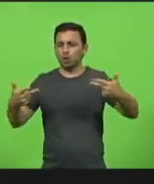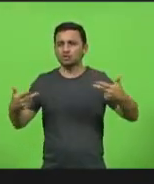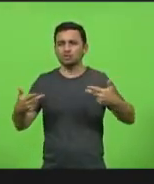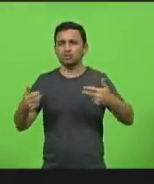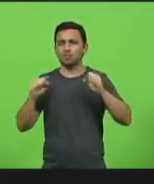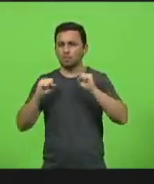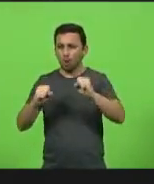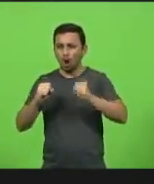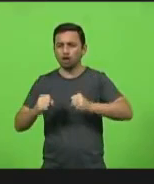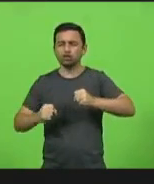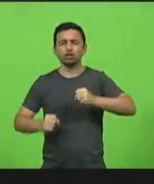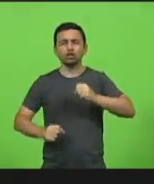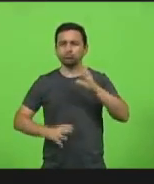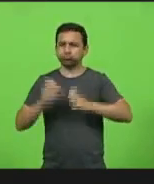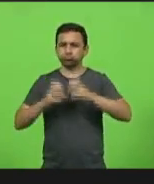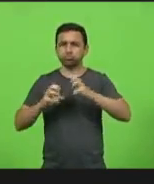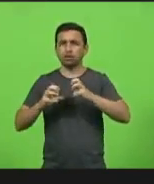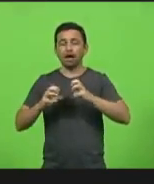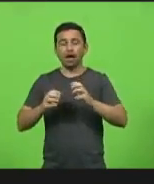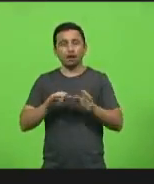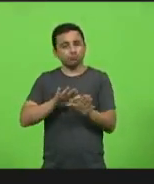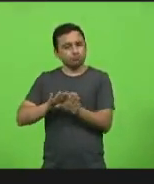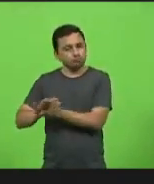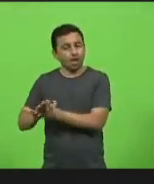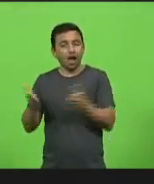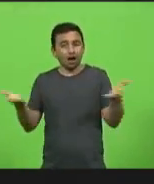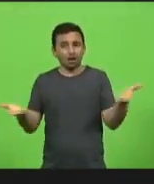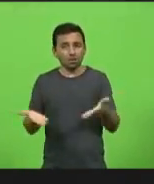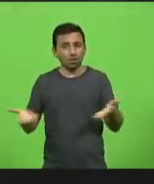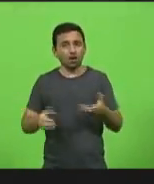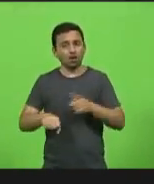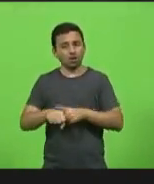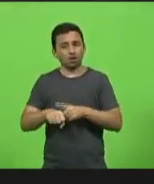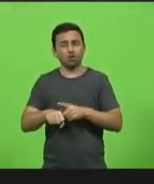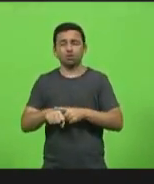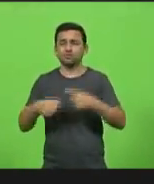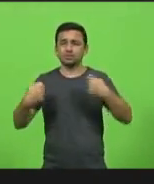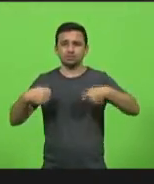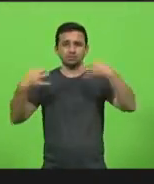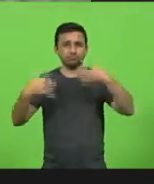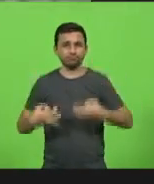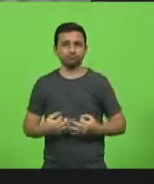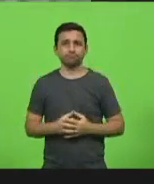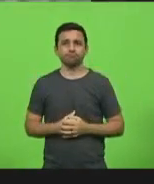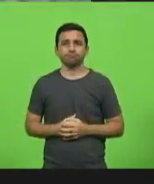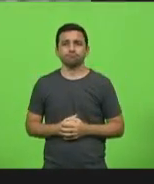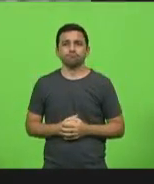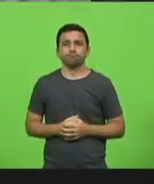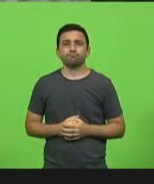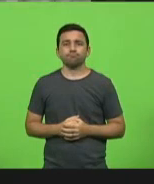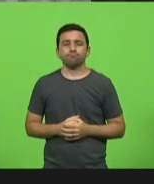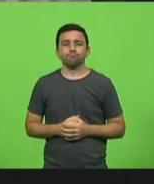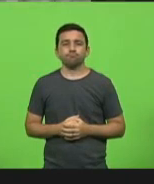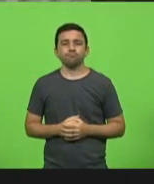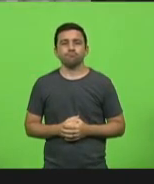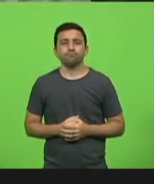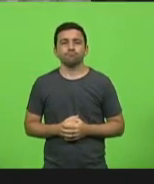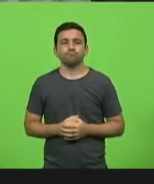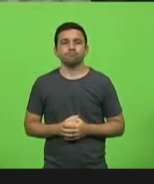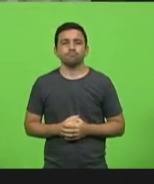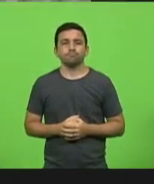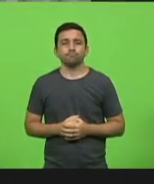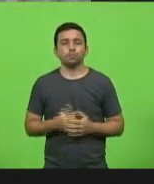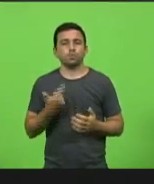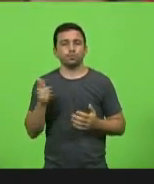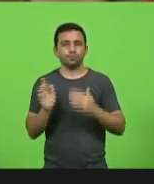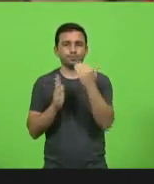estraga em 2022. Mas agora não dá. Agora não dá. Está bom, gente? Obrigado. Obrigado, deputado. Passaremos agora